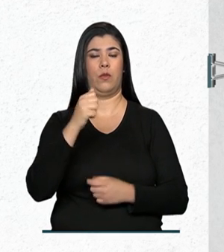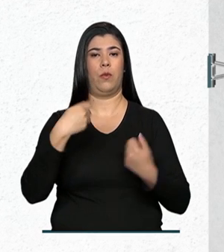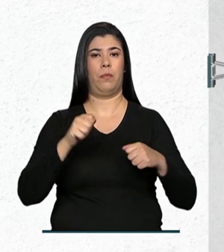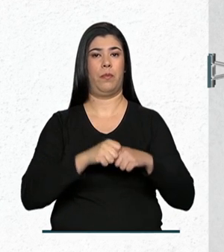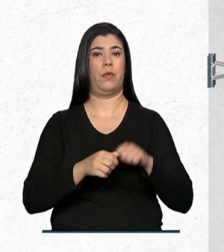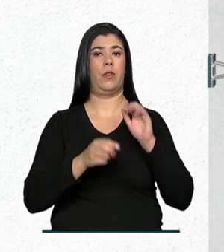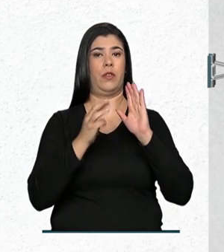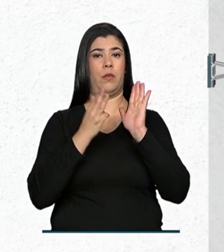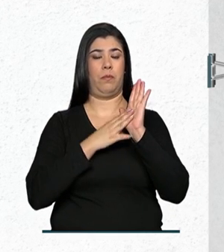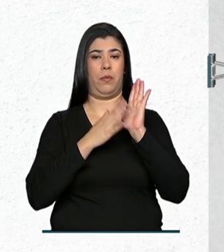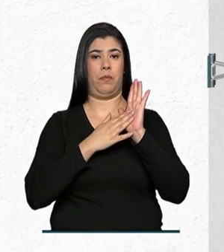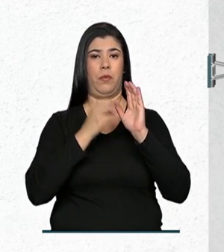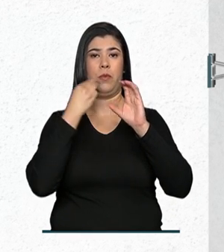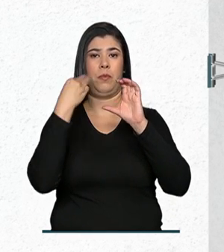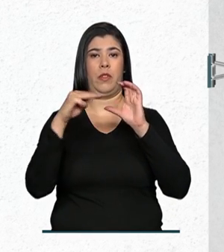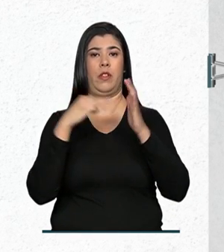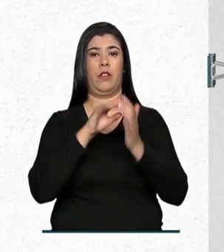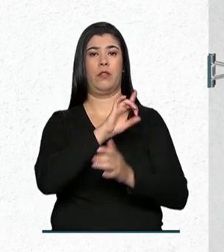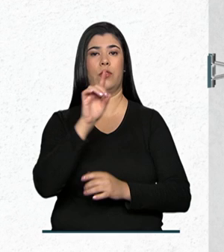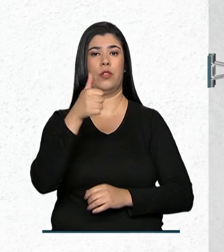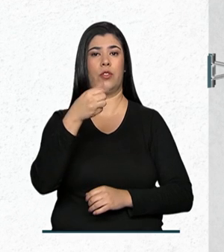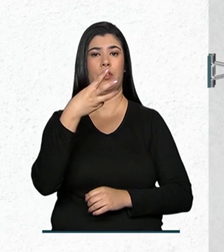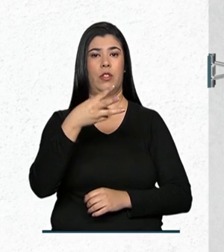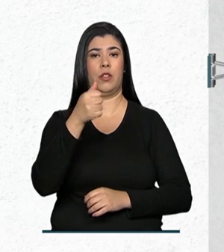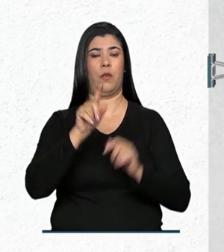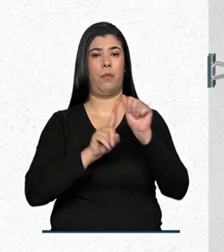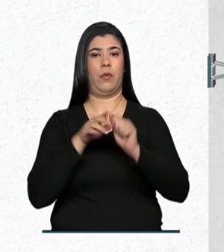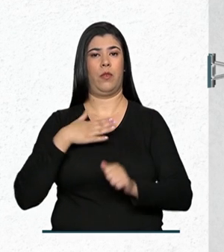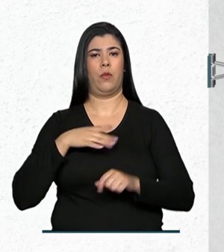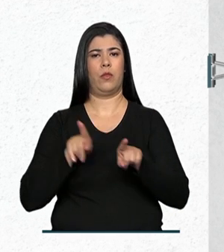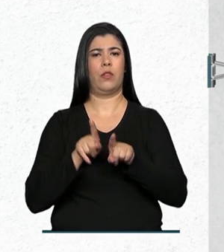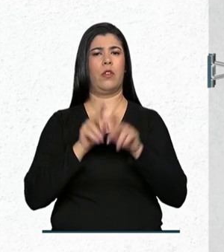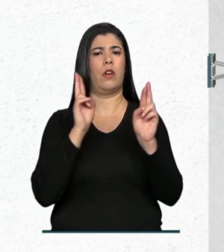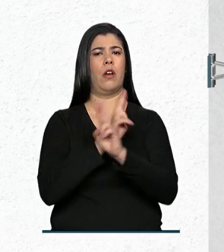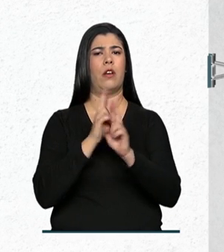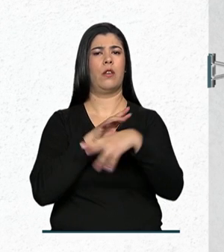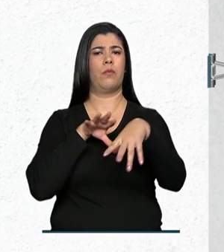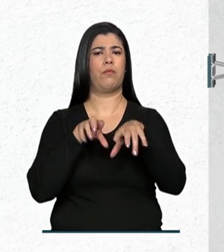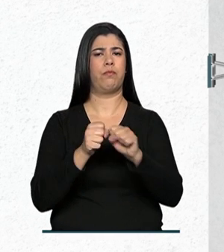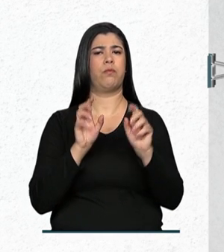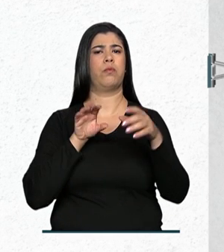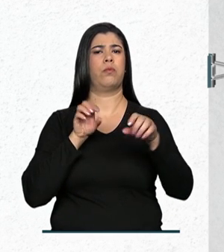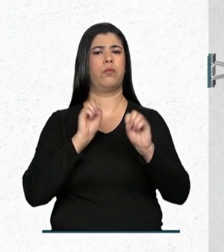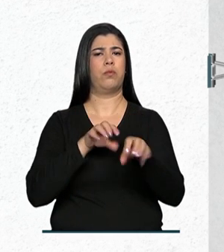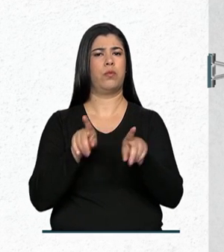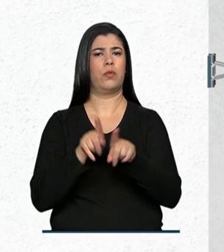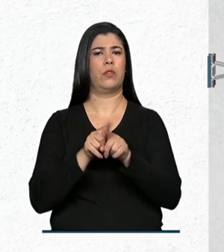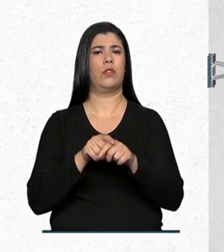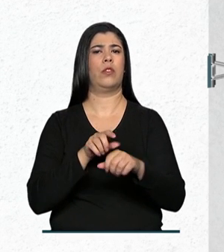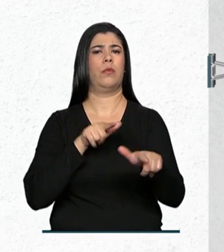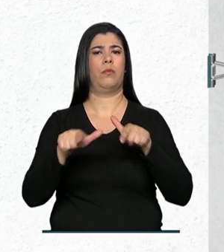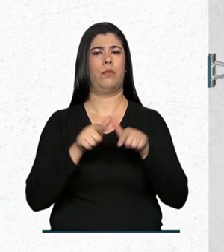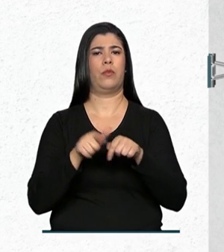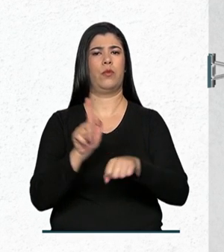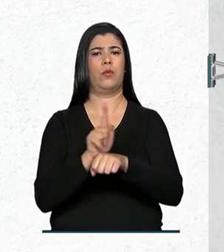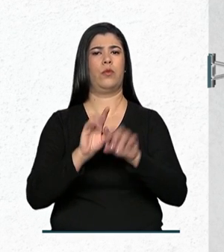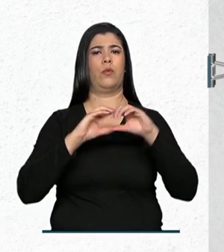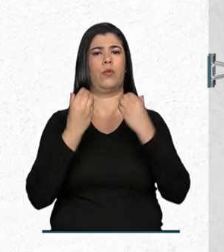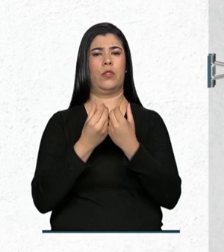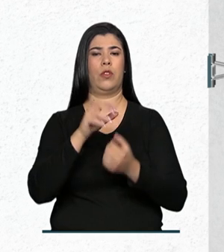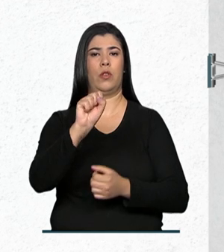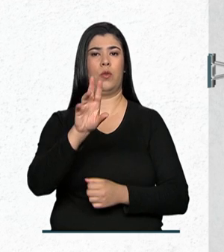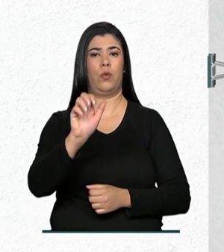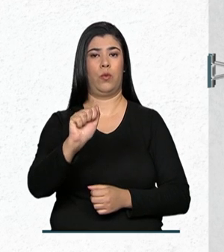31 de agosto. A atuação da rede envolve ações de capacitação e formação dos trabalhadores, gestores e conselheiros do SUAS.